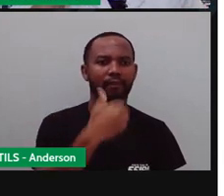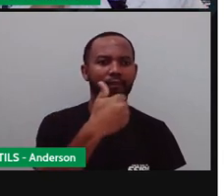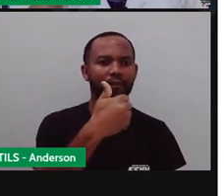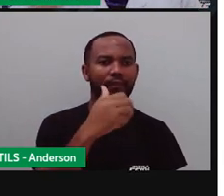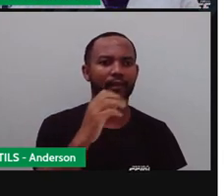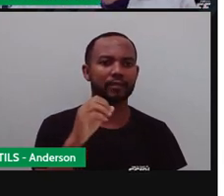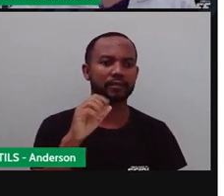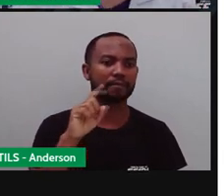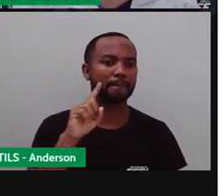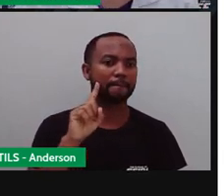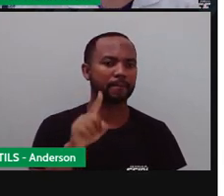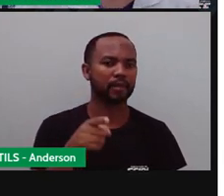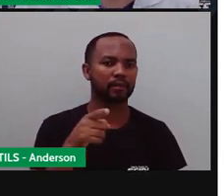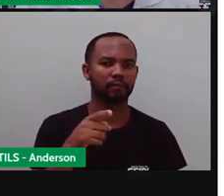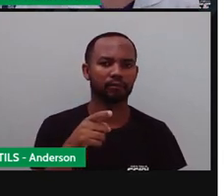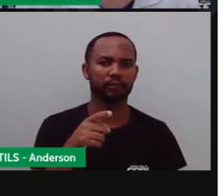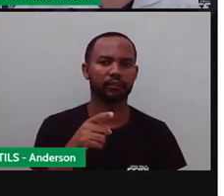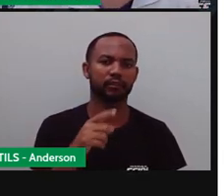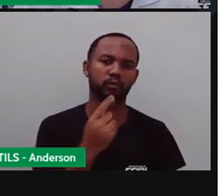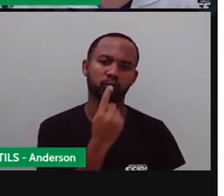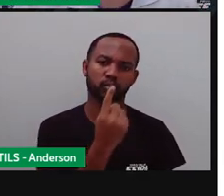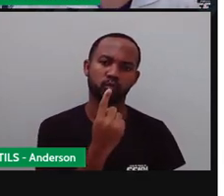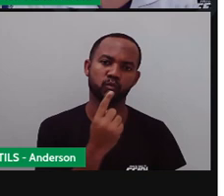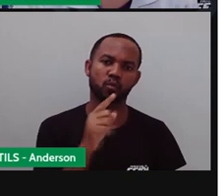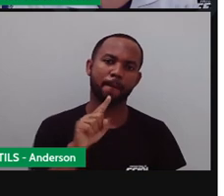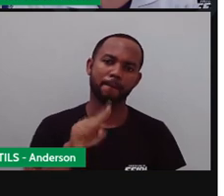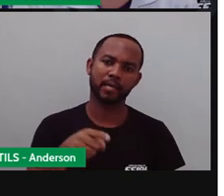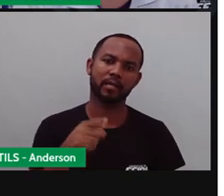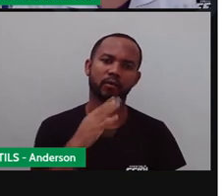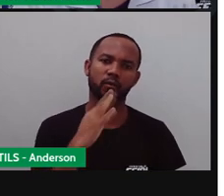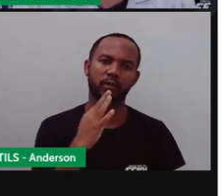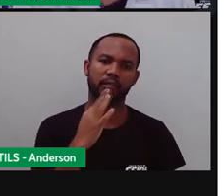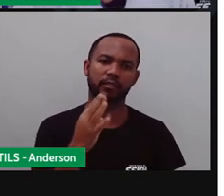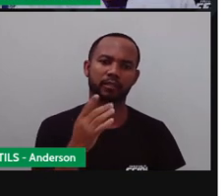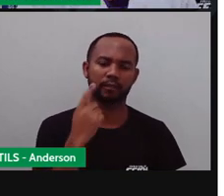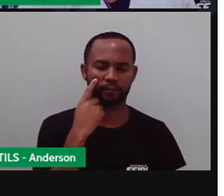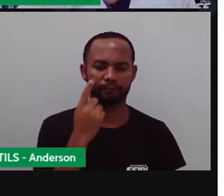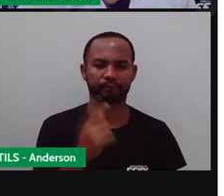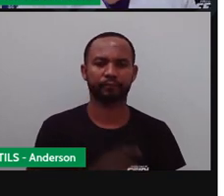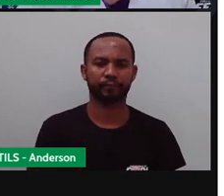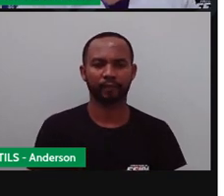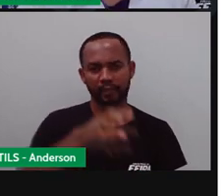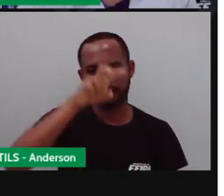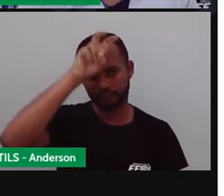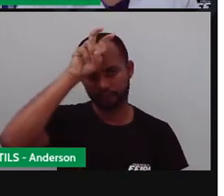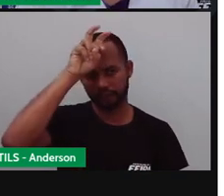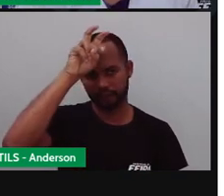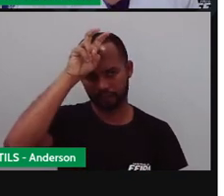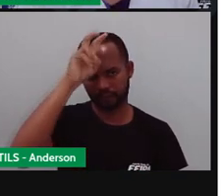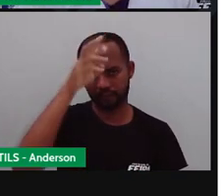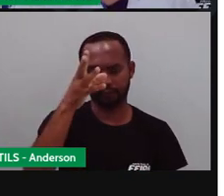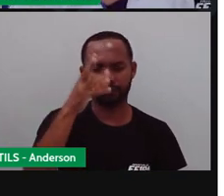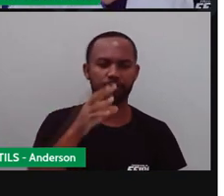Apenas 1 milhão é conhecida. Tá? Bom, os insetos, né?